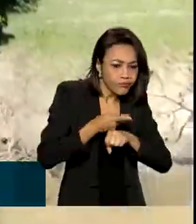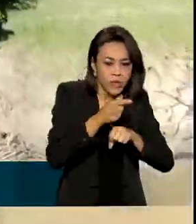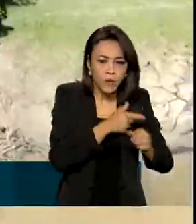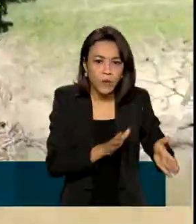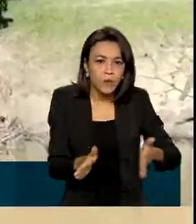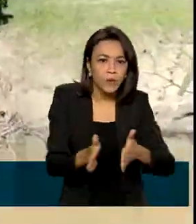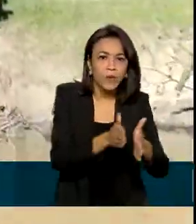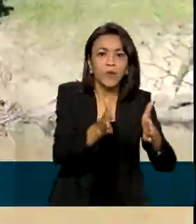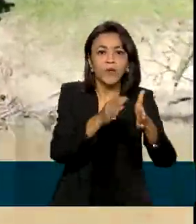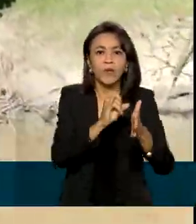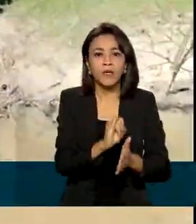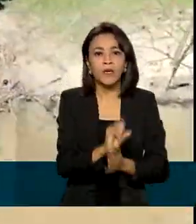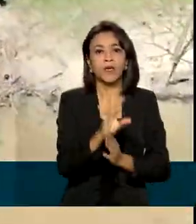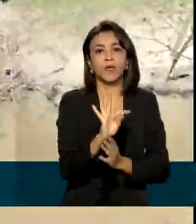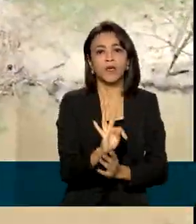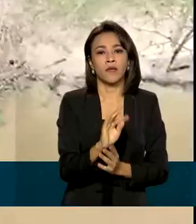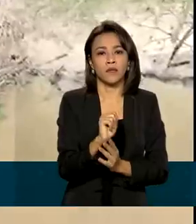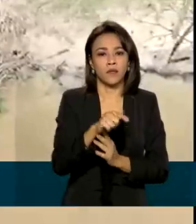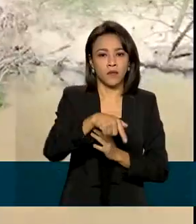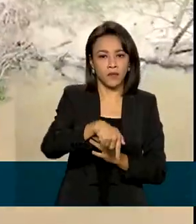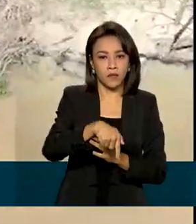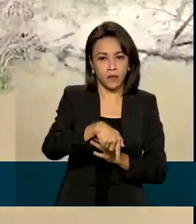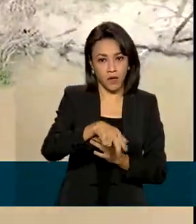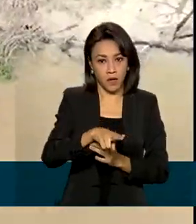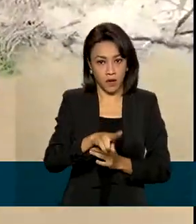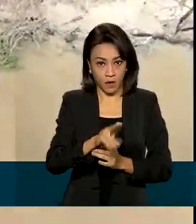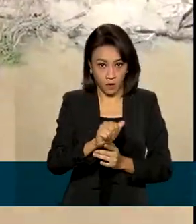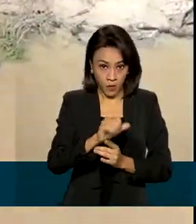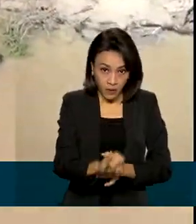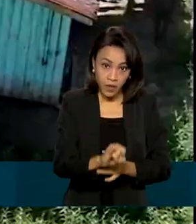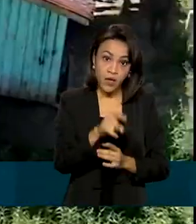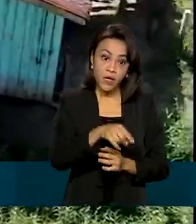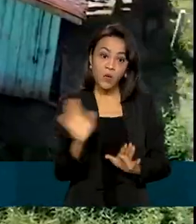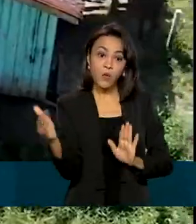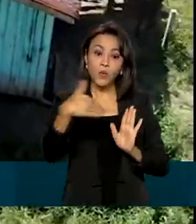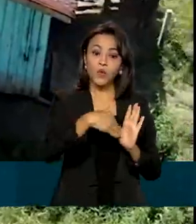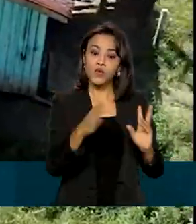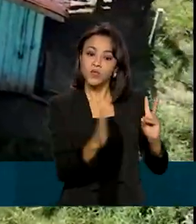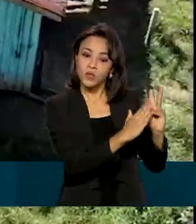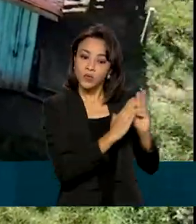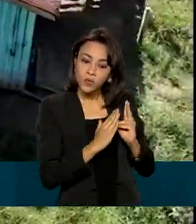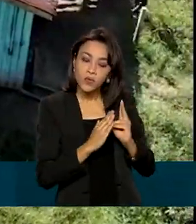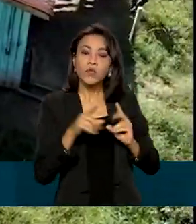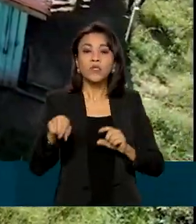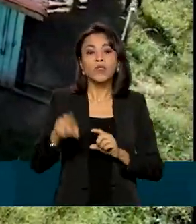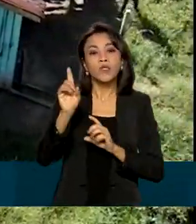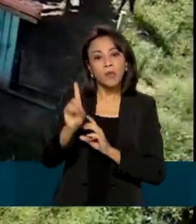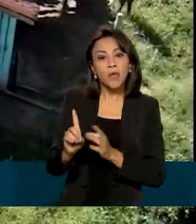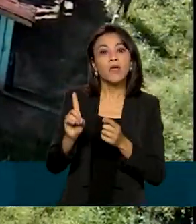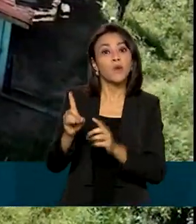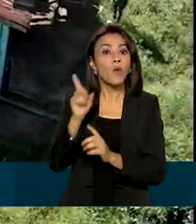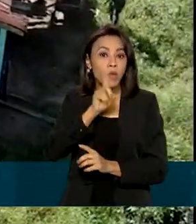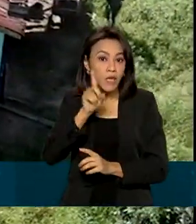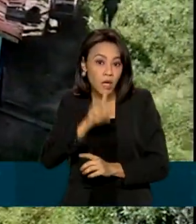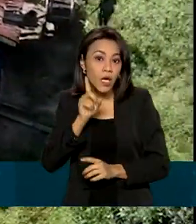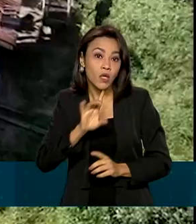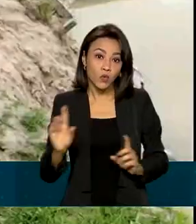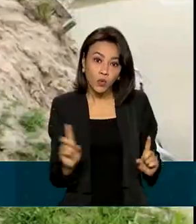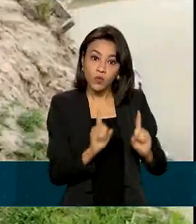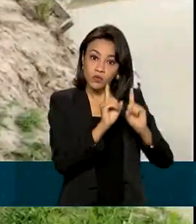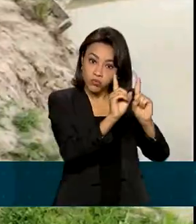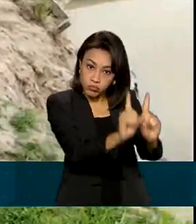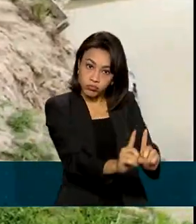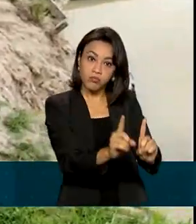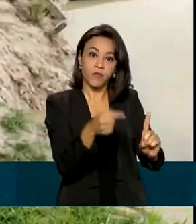no Amazonas, o último local em que o indigenista Bruno Pereira e o jornalista britânico Dom Philips foram vistos. Todas as